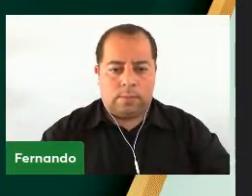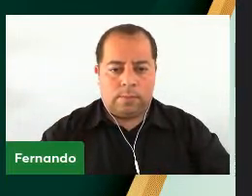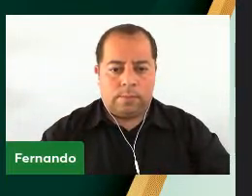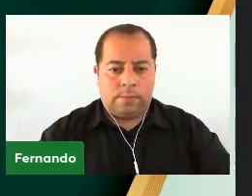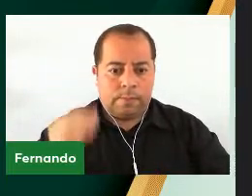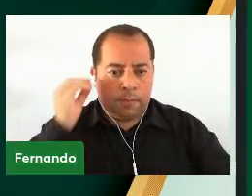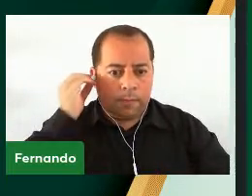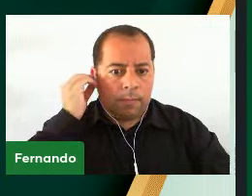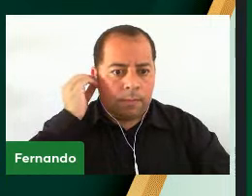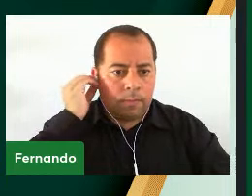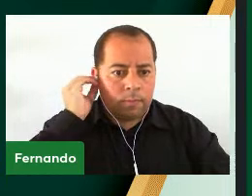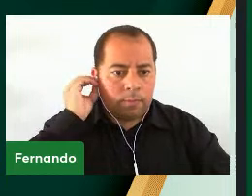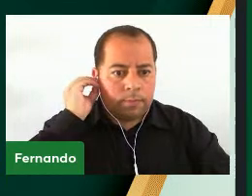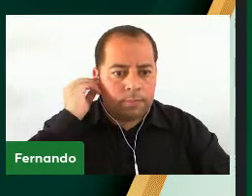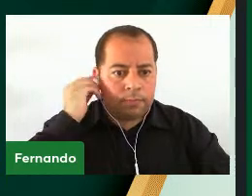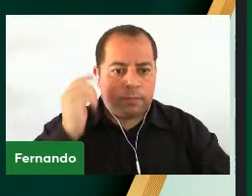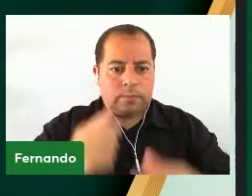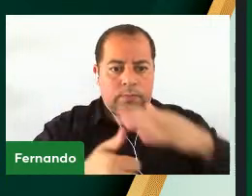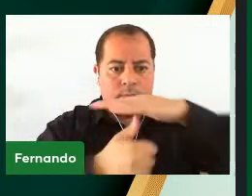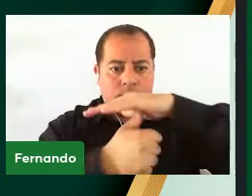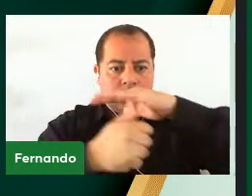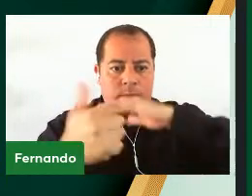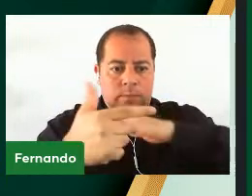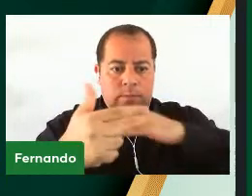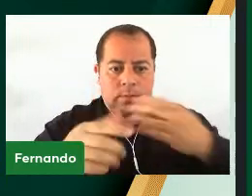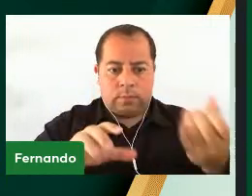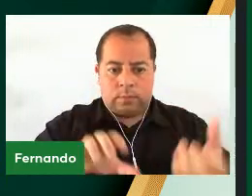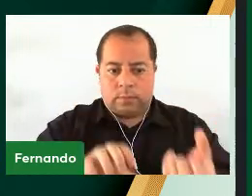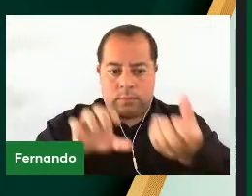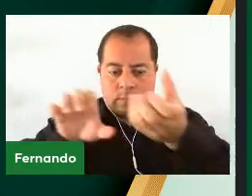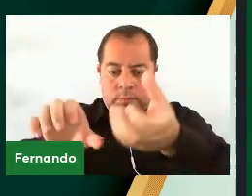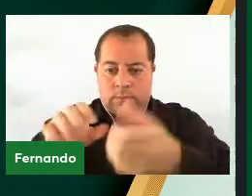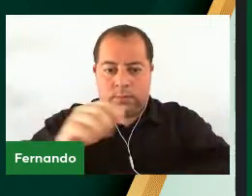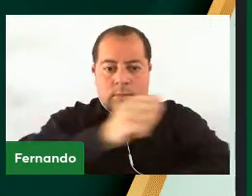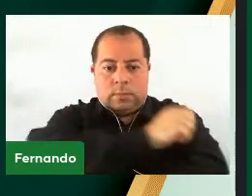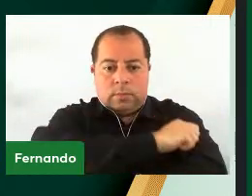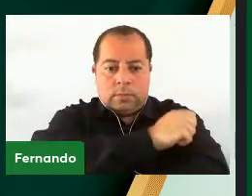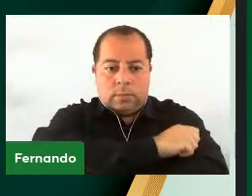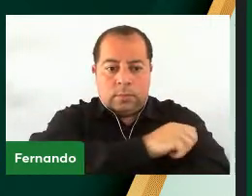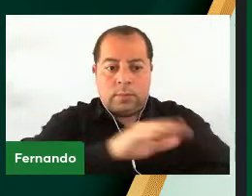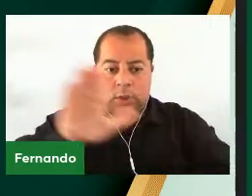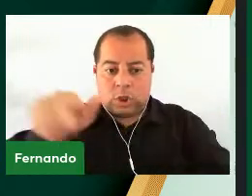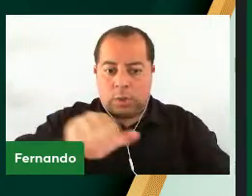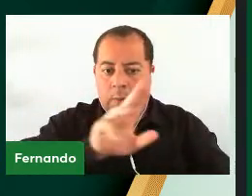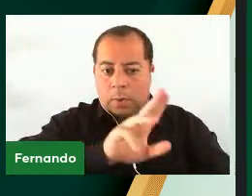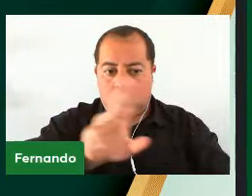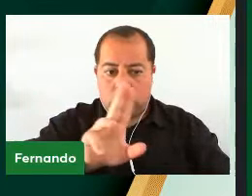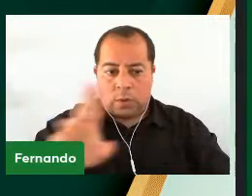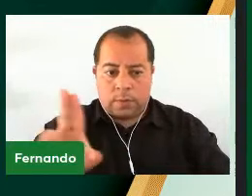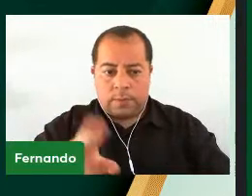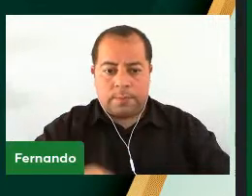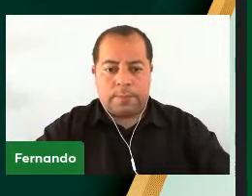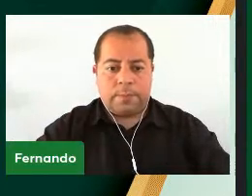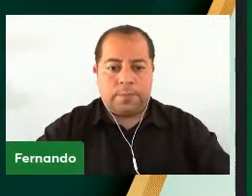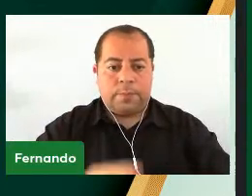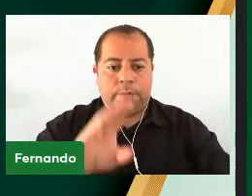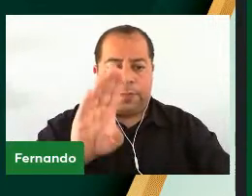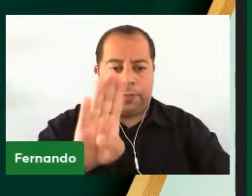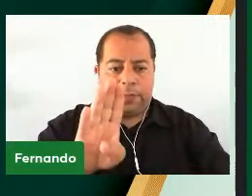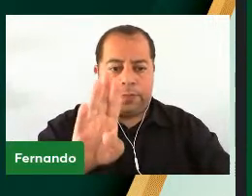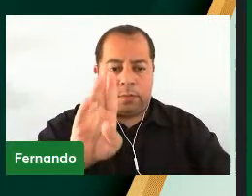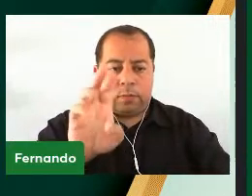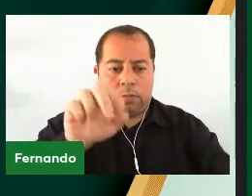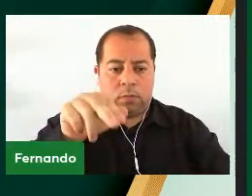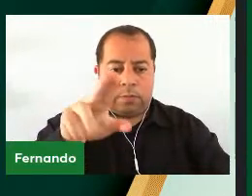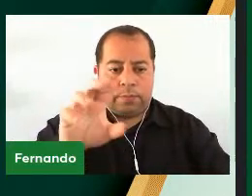O vice-reitor outorga o grau aos graduandos a seguir nominados Bruno Pereira de